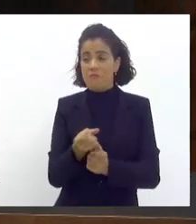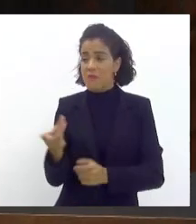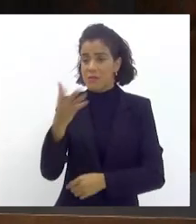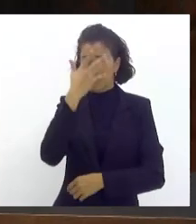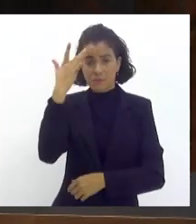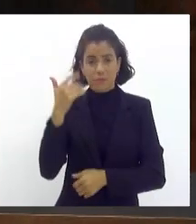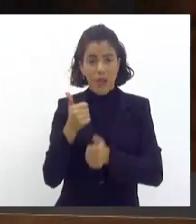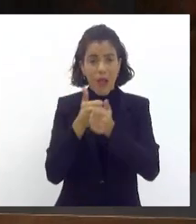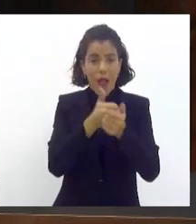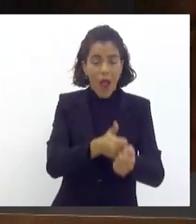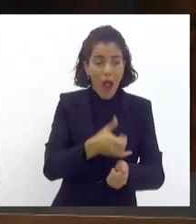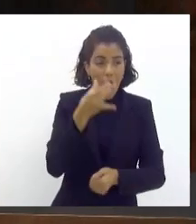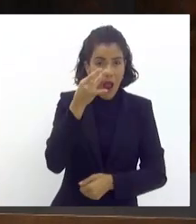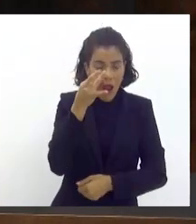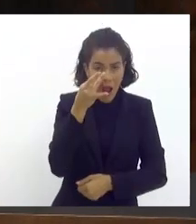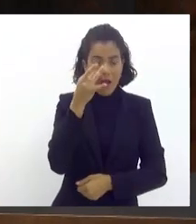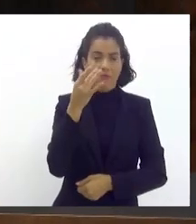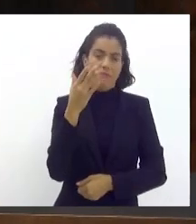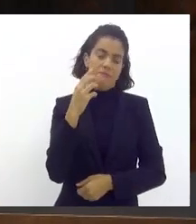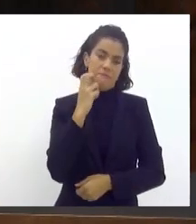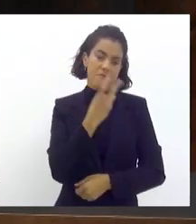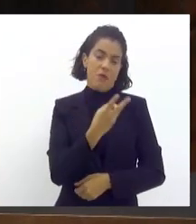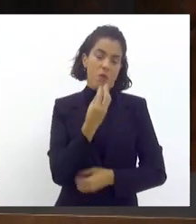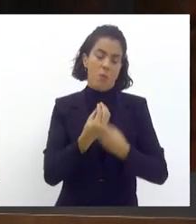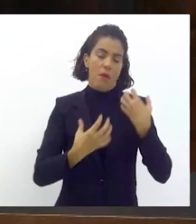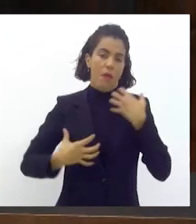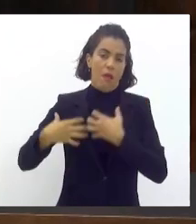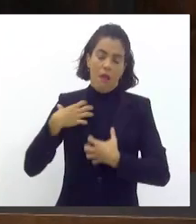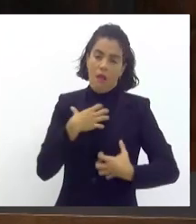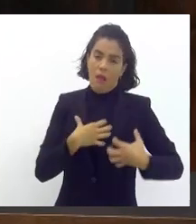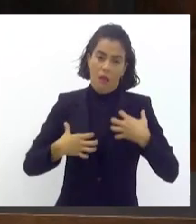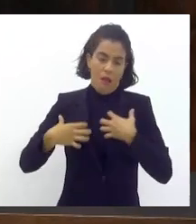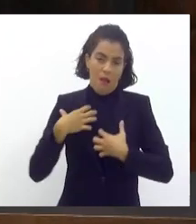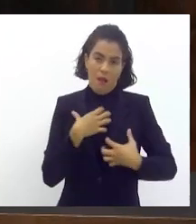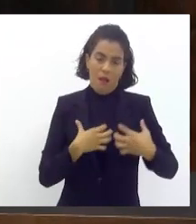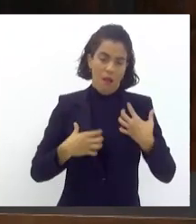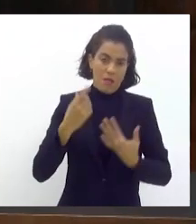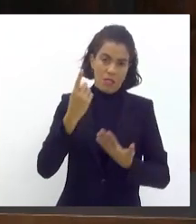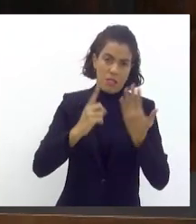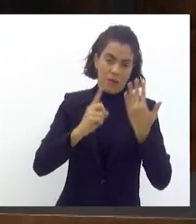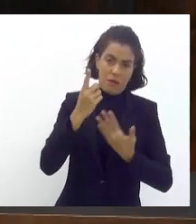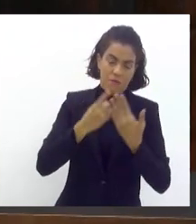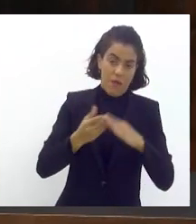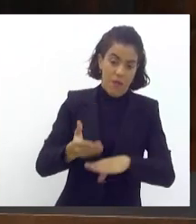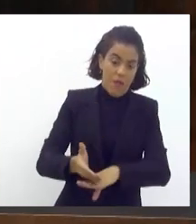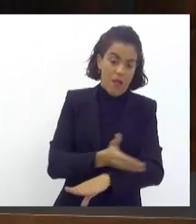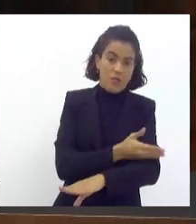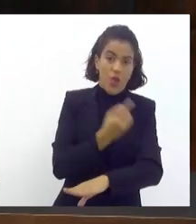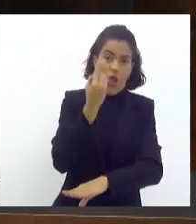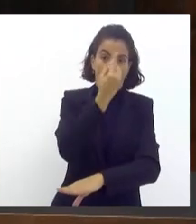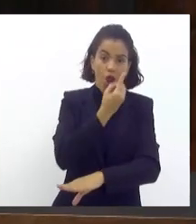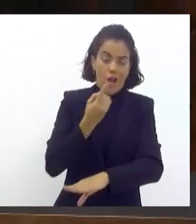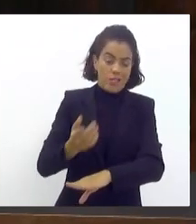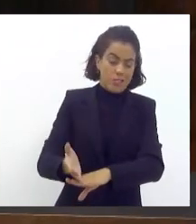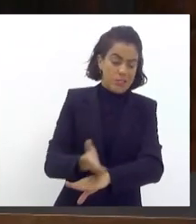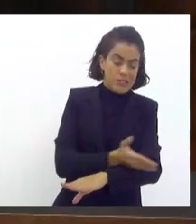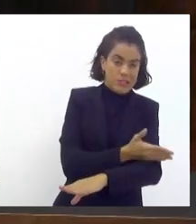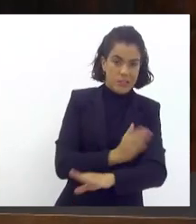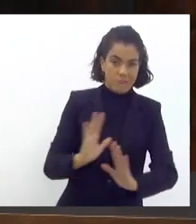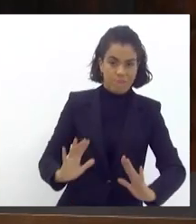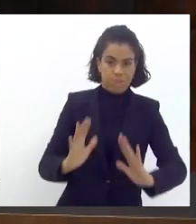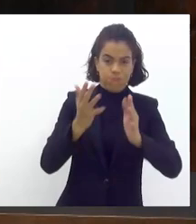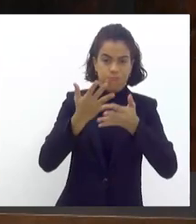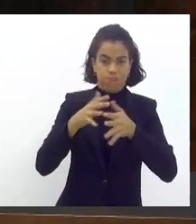perto sabem o dilema que as escolas viveram, a angústia que as escolas viveram, até momentos antes, horas antes do início da festividade,